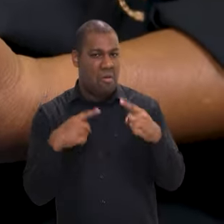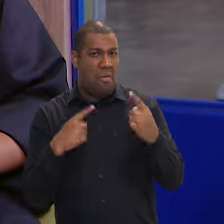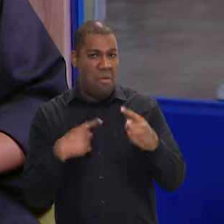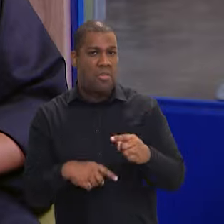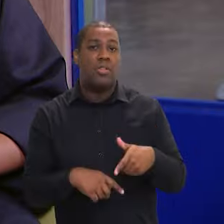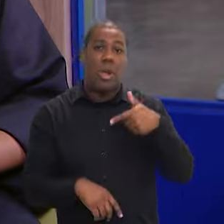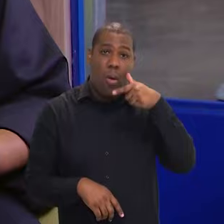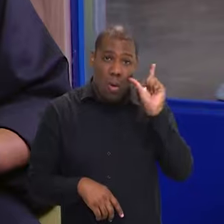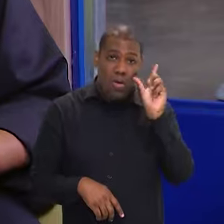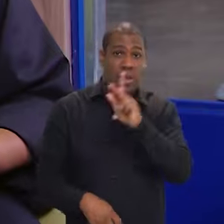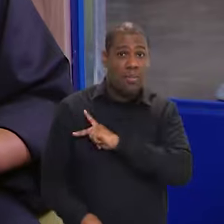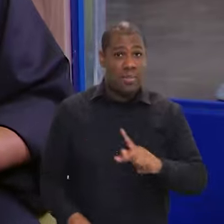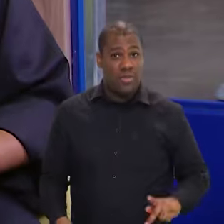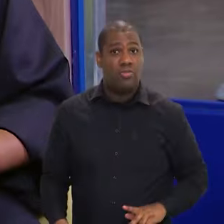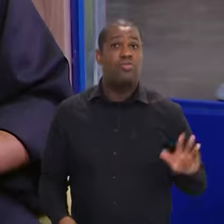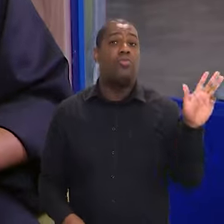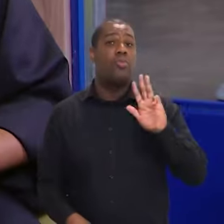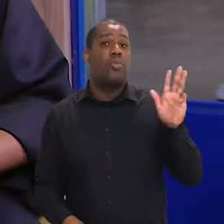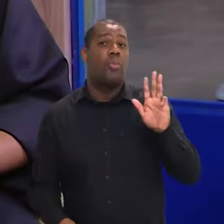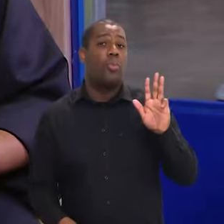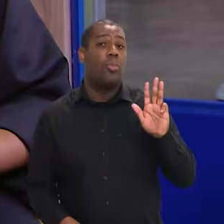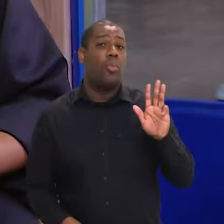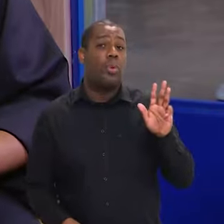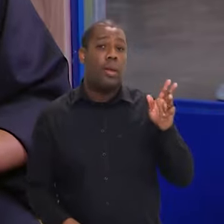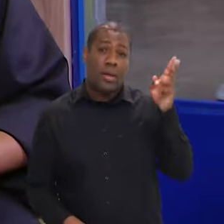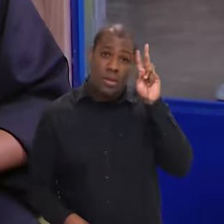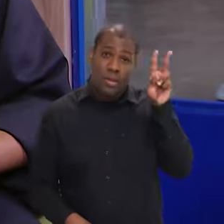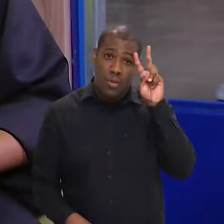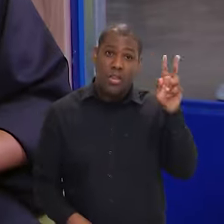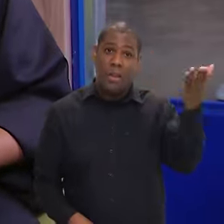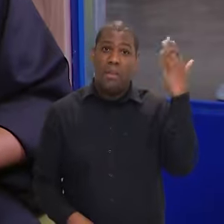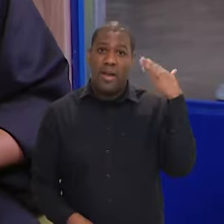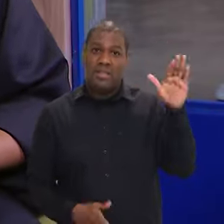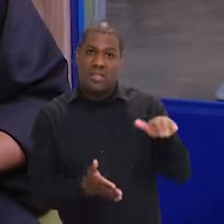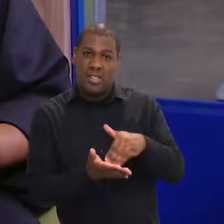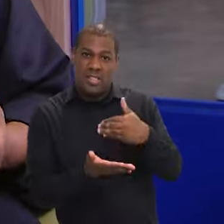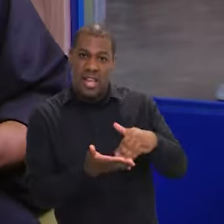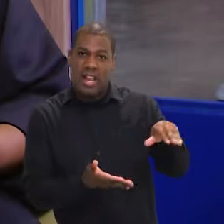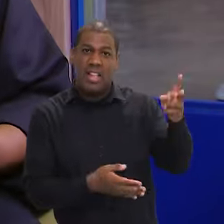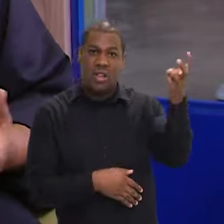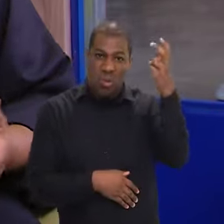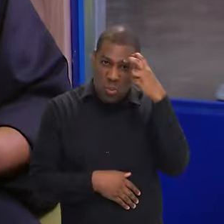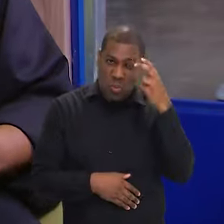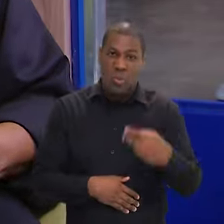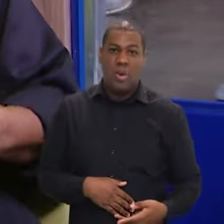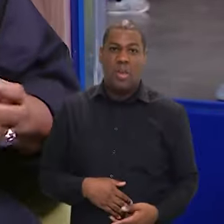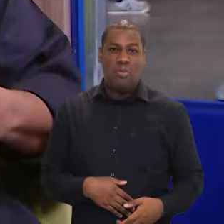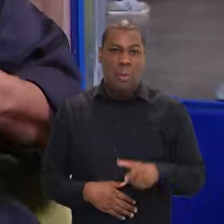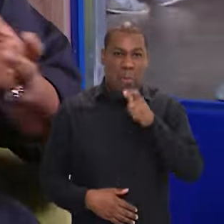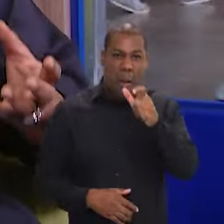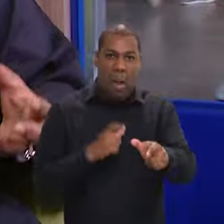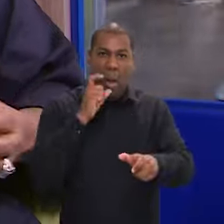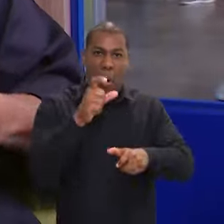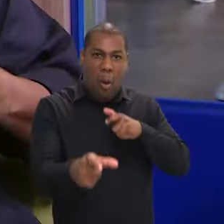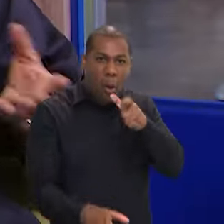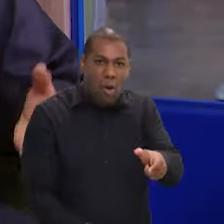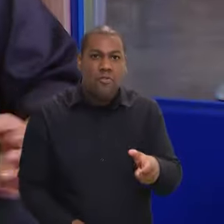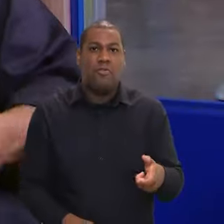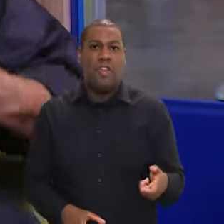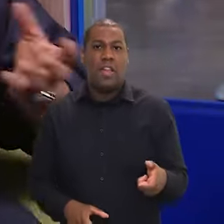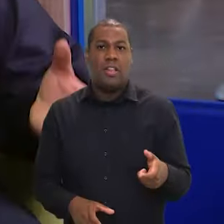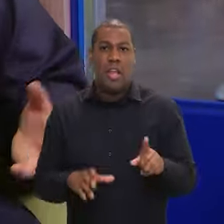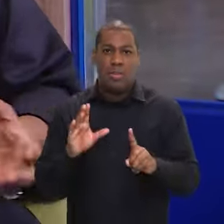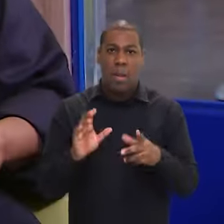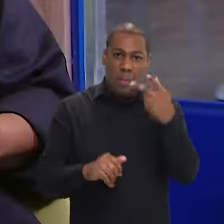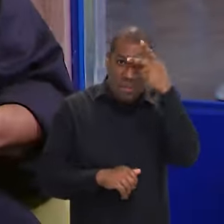passado. Aliás, ontem o presidente Lula lembrou que nós tivemos um secretário que nos chamou de bichos nojentos, era uma coisa